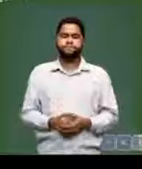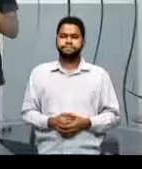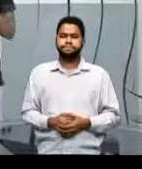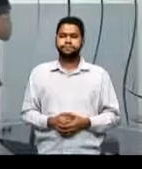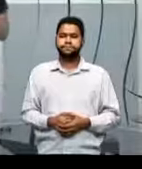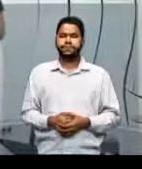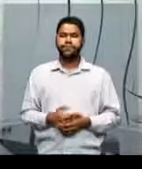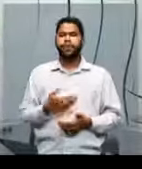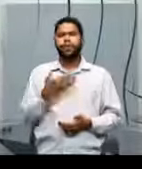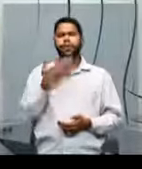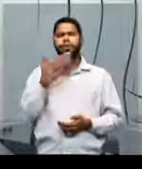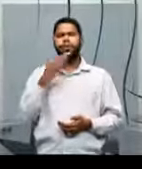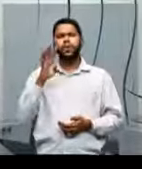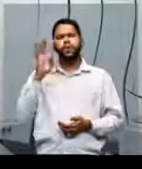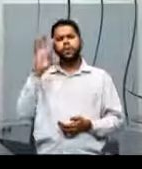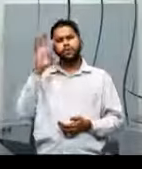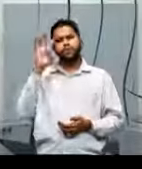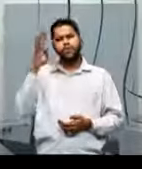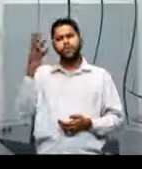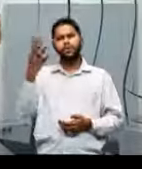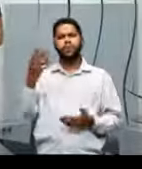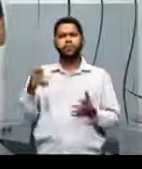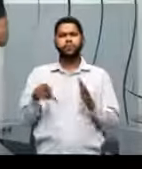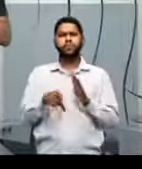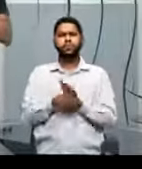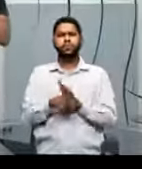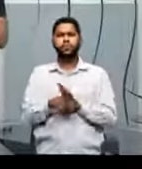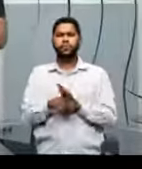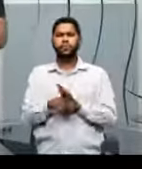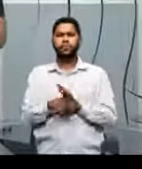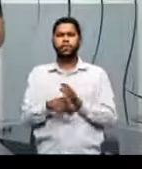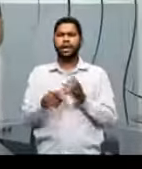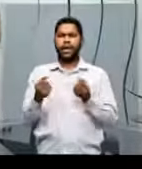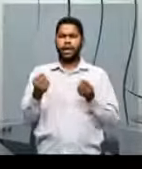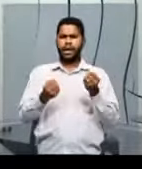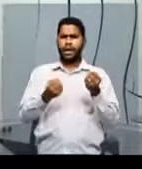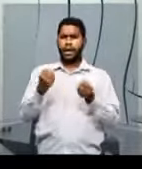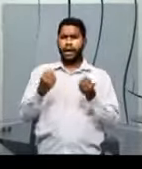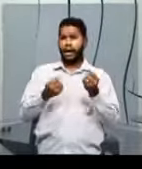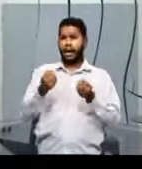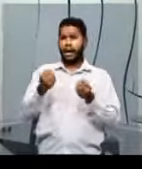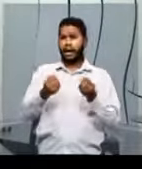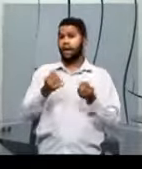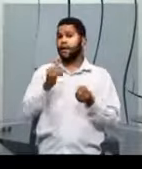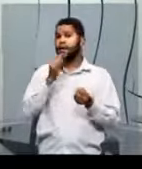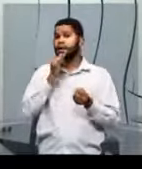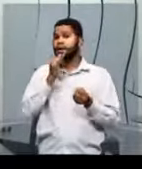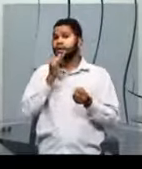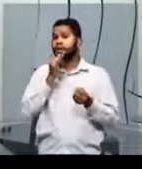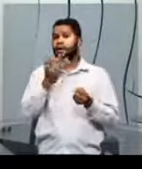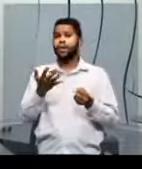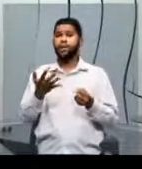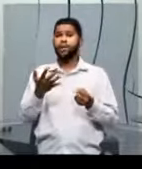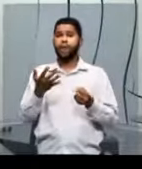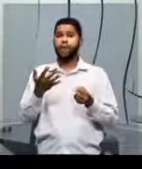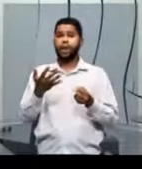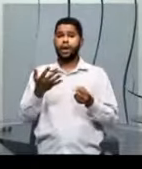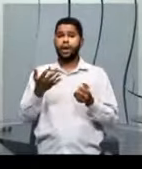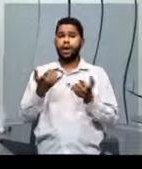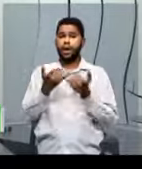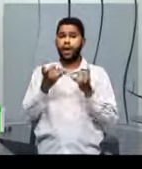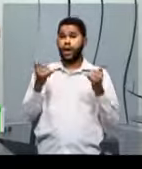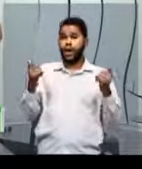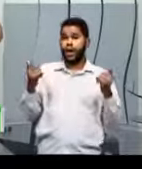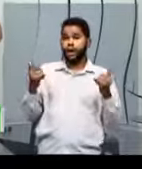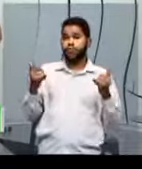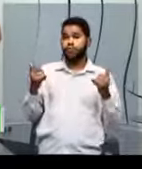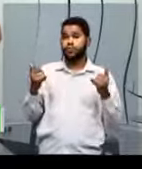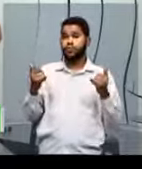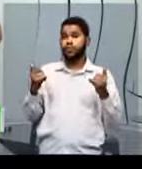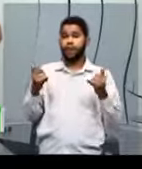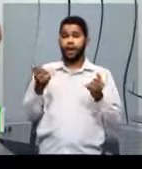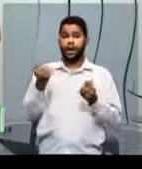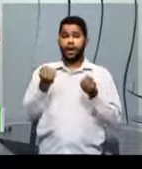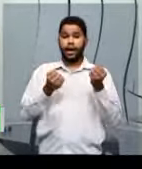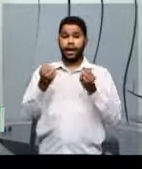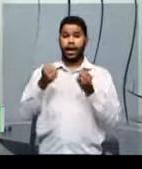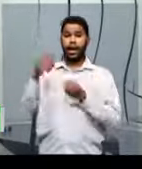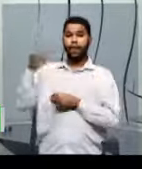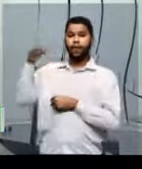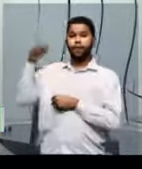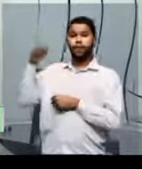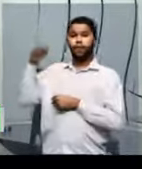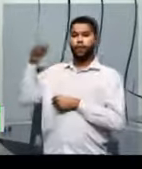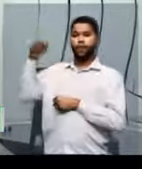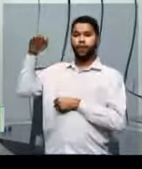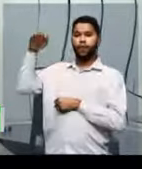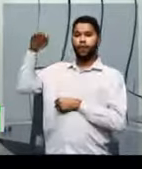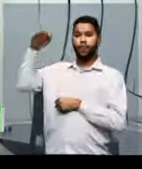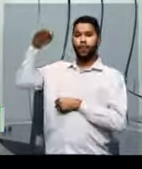Quais são as soluções para a mobilidade urbana? Carros elétricos, carros voadores, transporte coletivo. Como é que